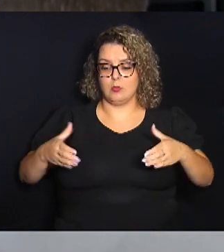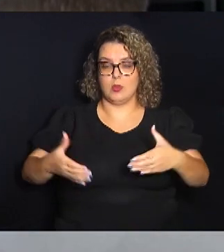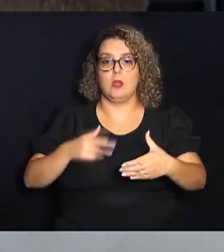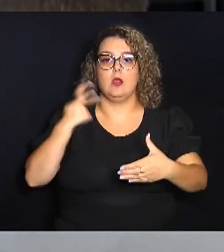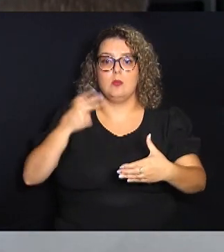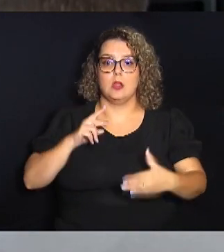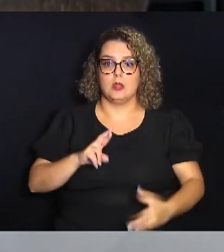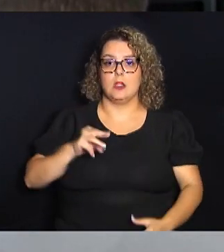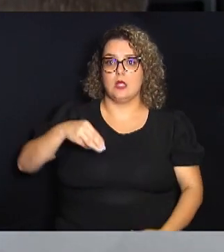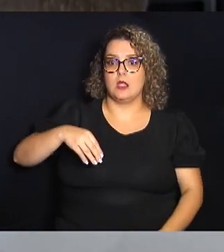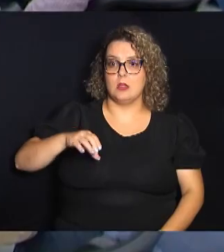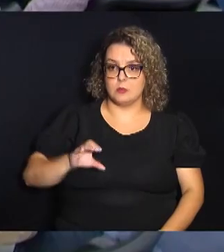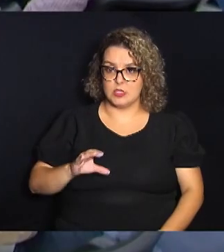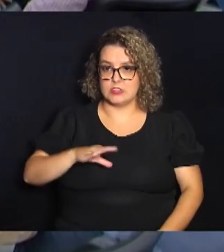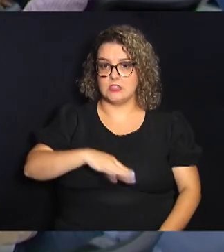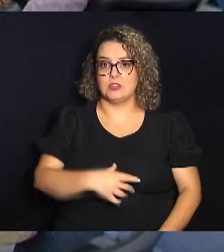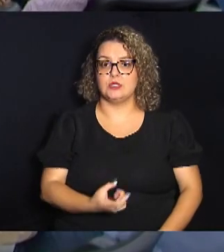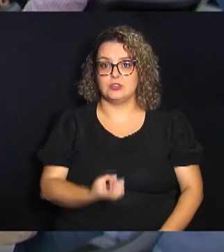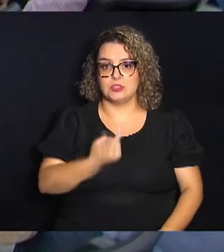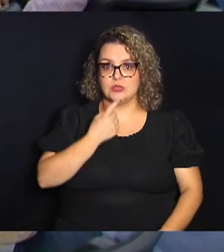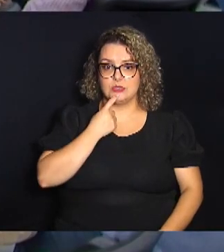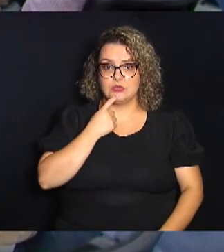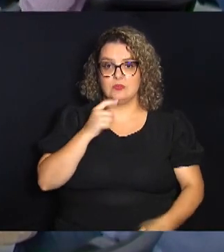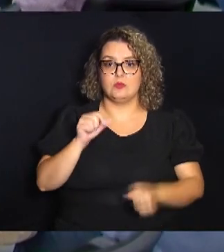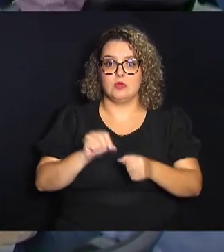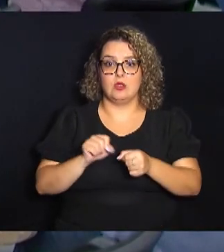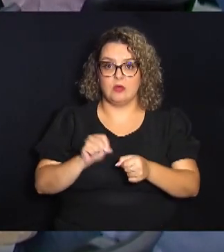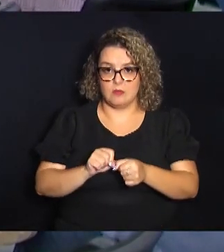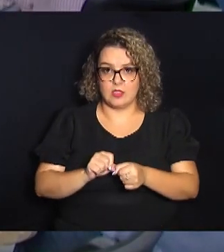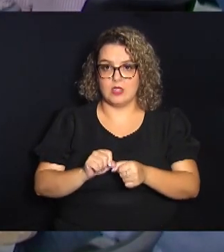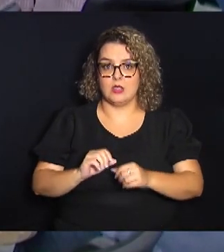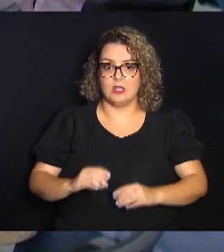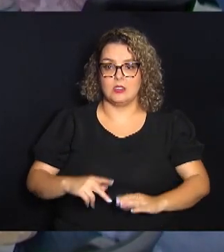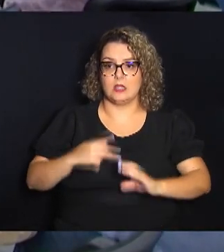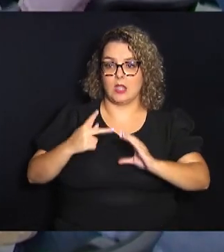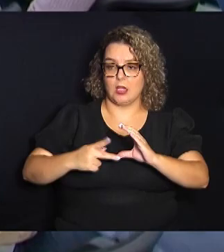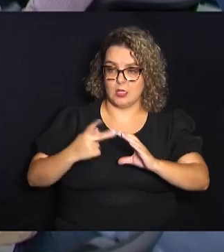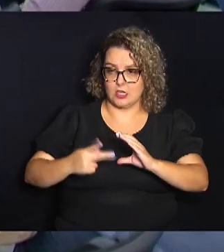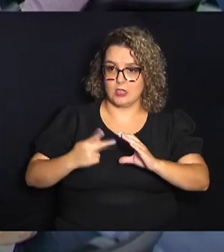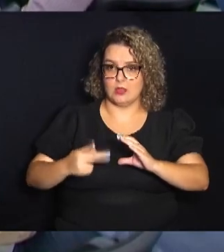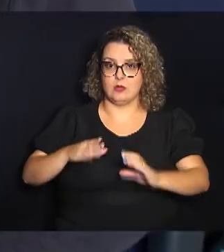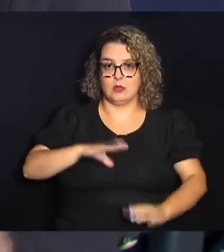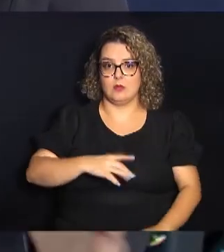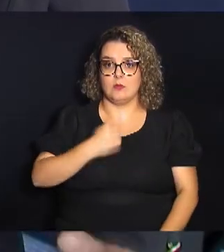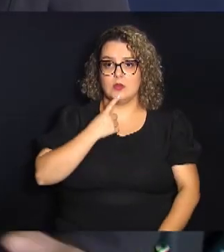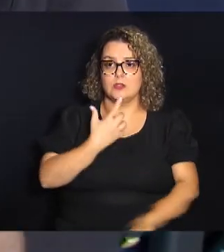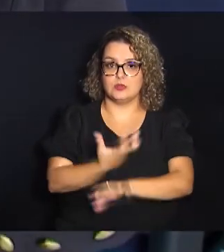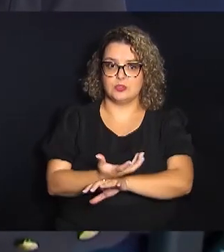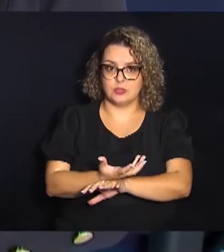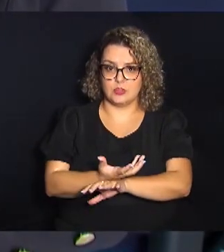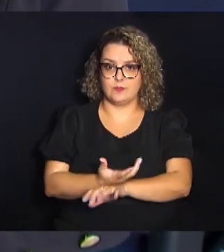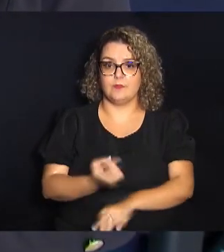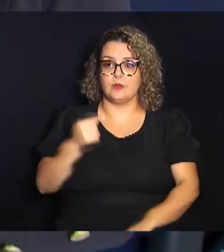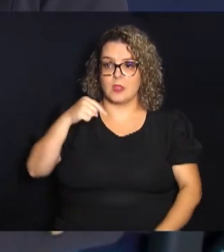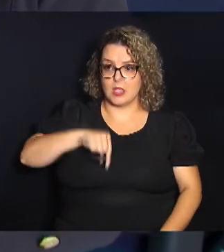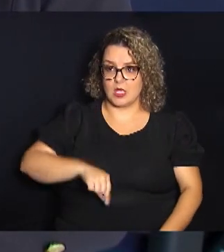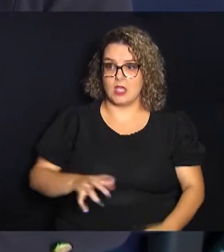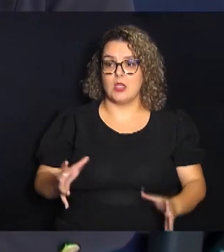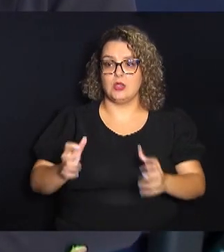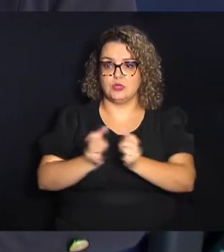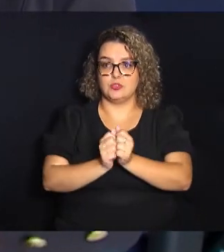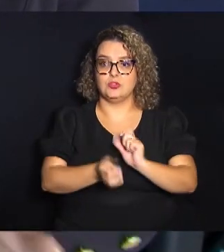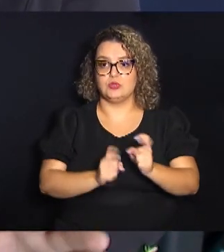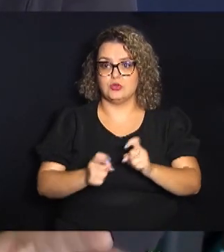região metropolitana de Campinas foi realizada na Câmara Municipal de Nova Odessa. Aqui estão reunidos